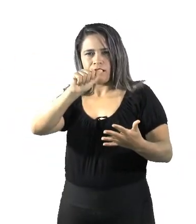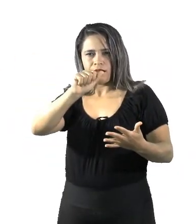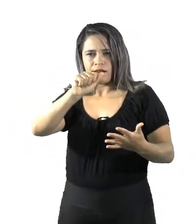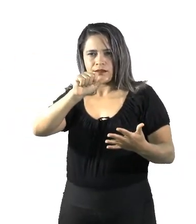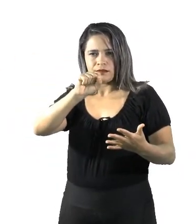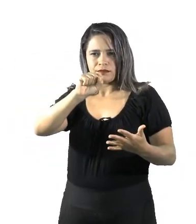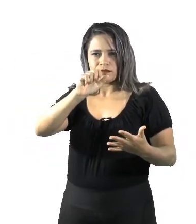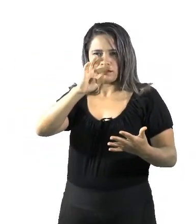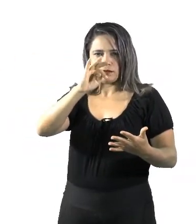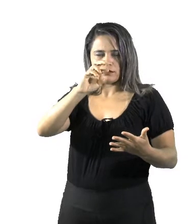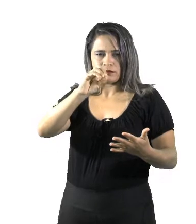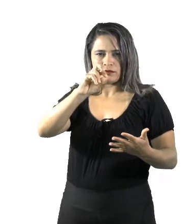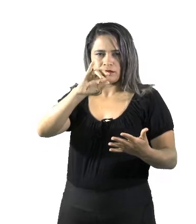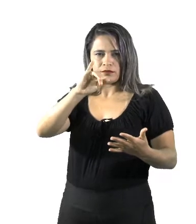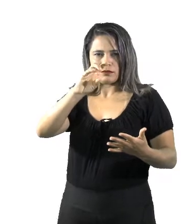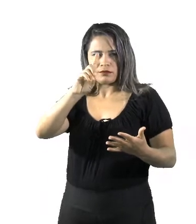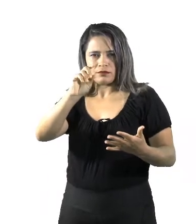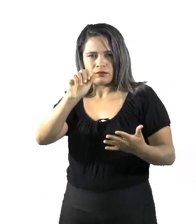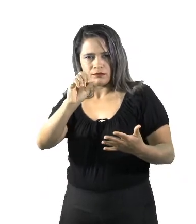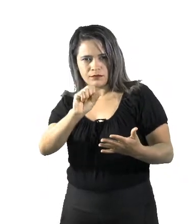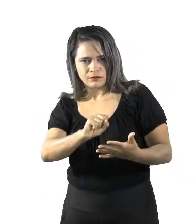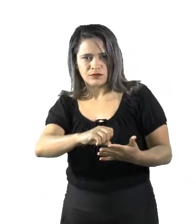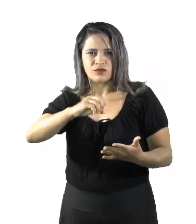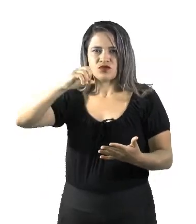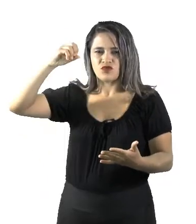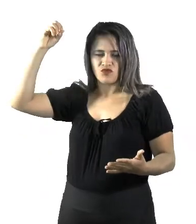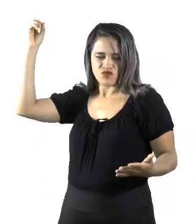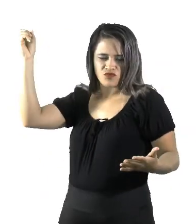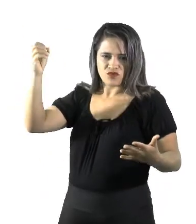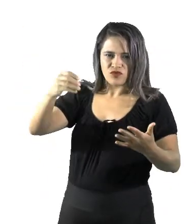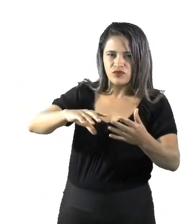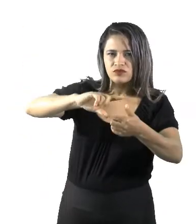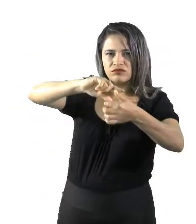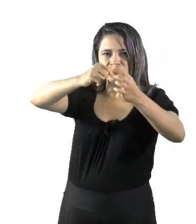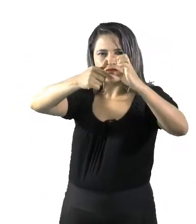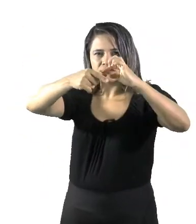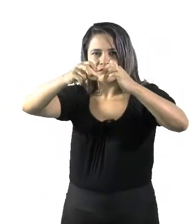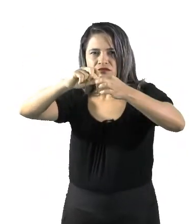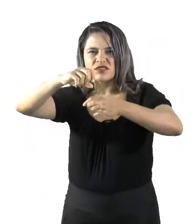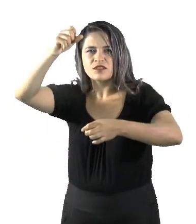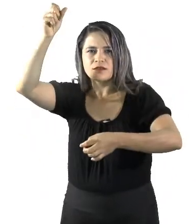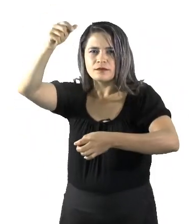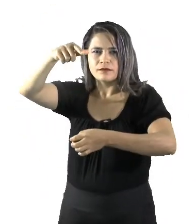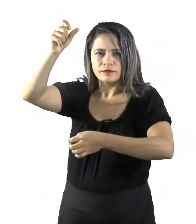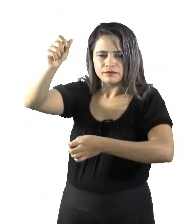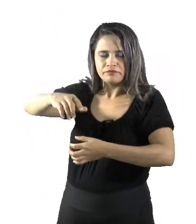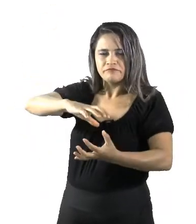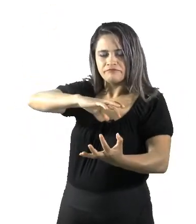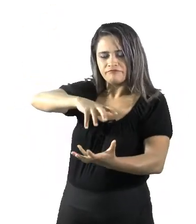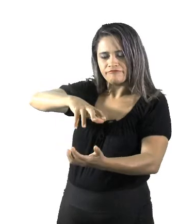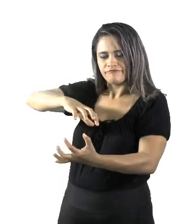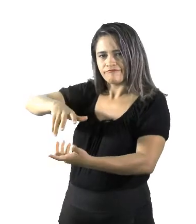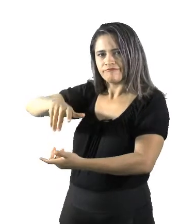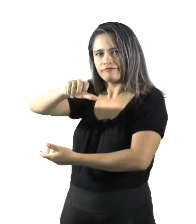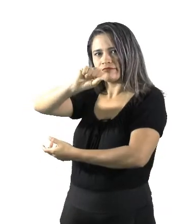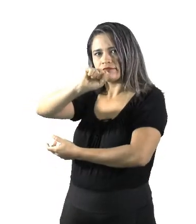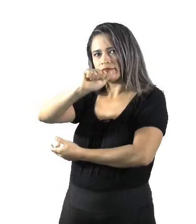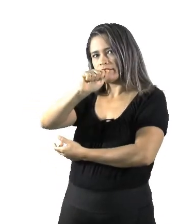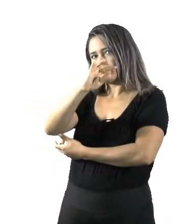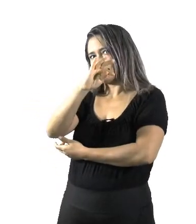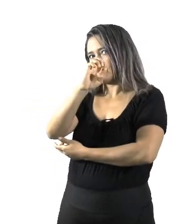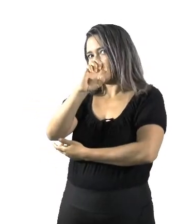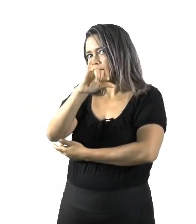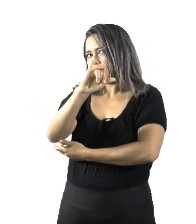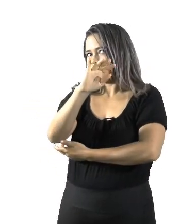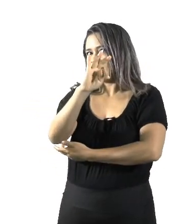asteroides, cometas, estrelas, meteoritos, planetas e satélites. Quando a gente para para